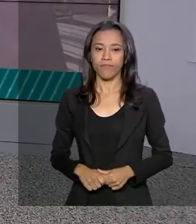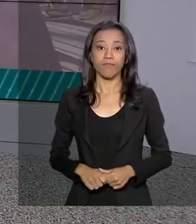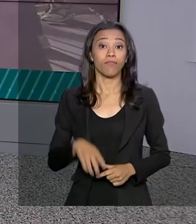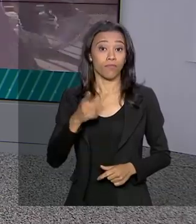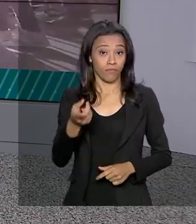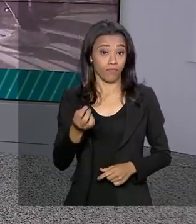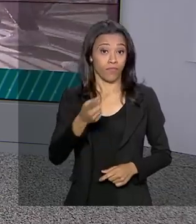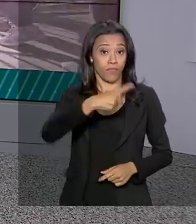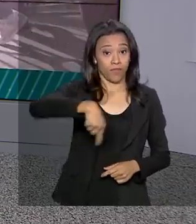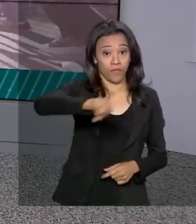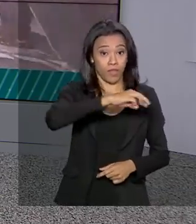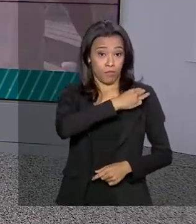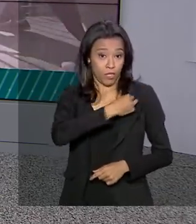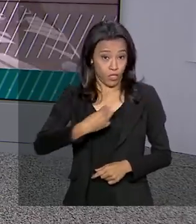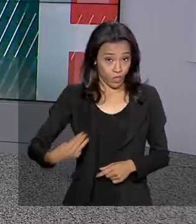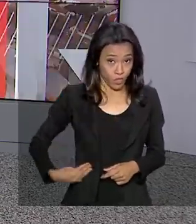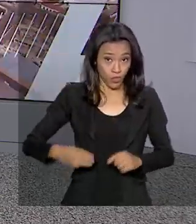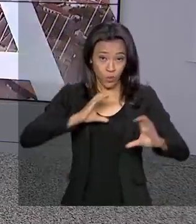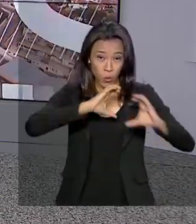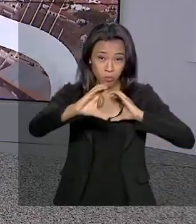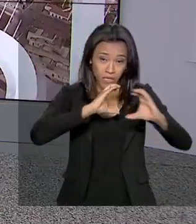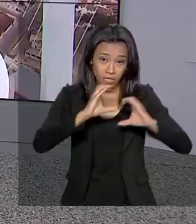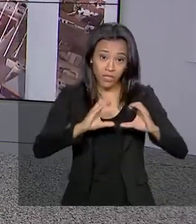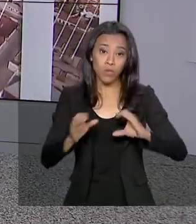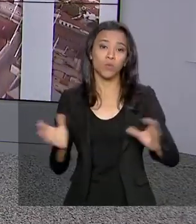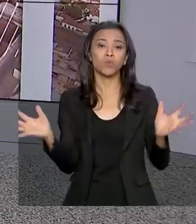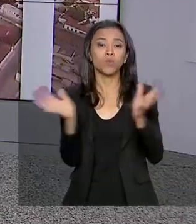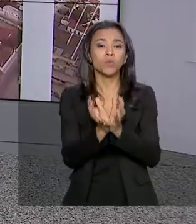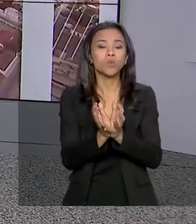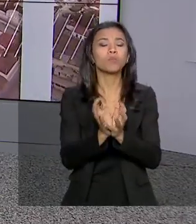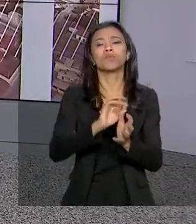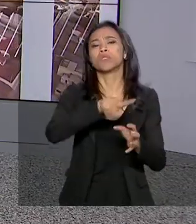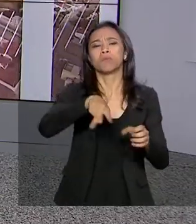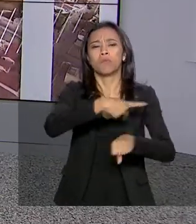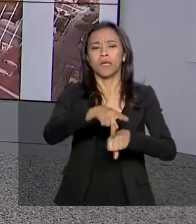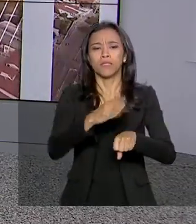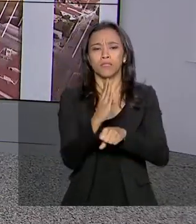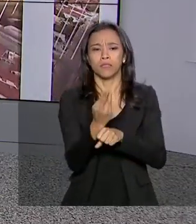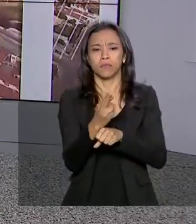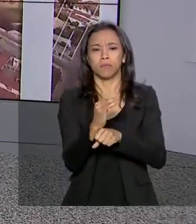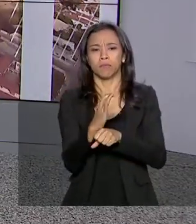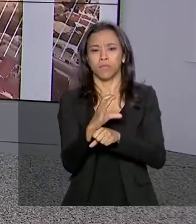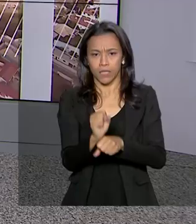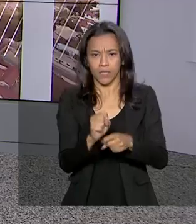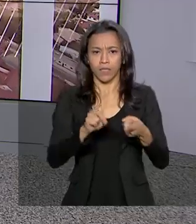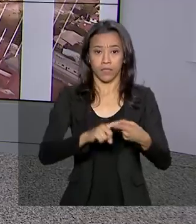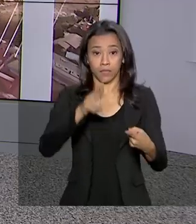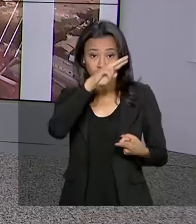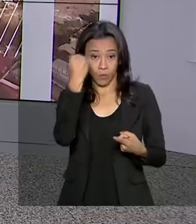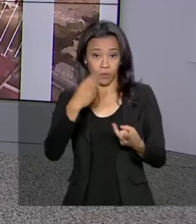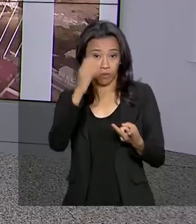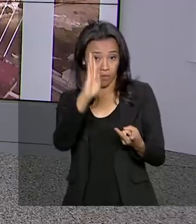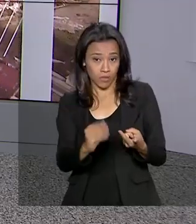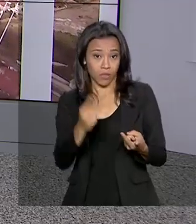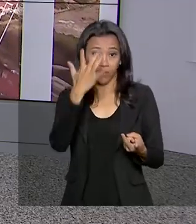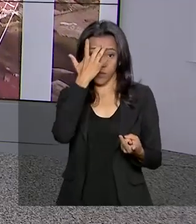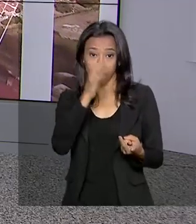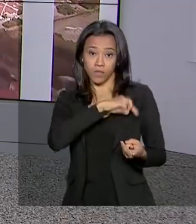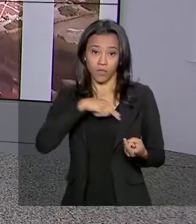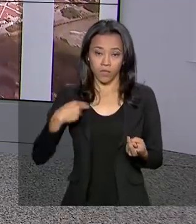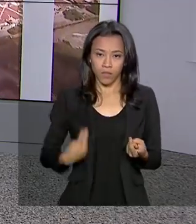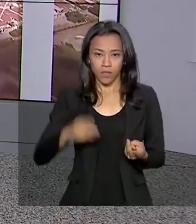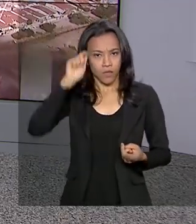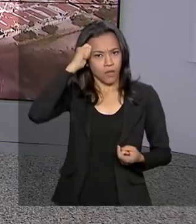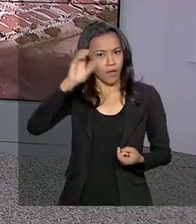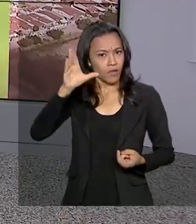Ministros de comunicação dos países que compõem o BRICS, grupo formado por Brasil, Rússia, Índia, China e África do Sul, se reuniram em